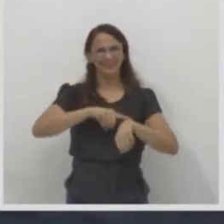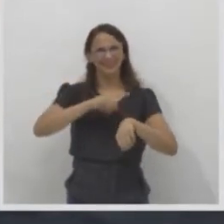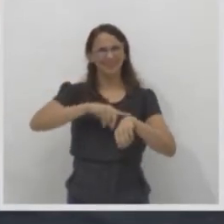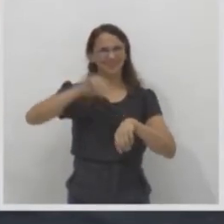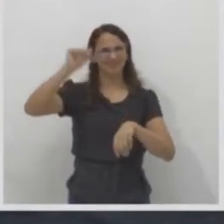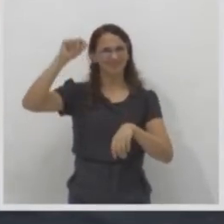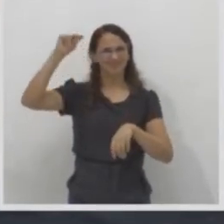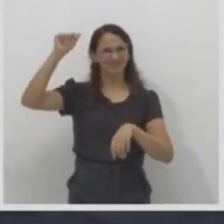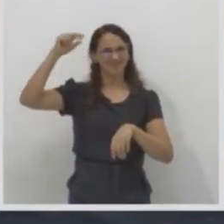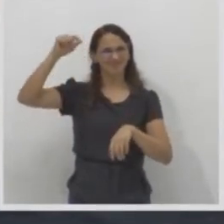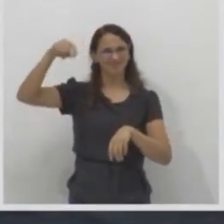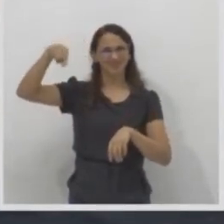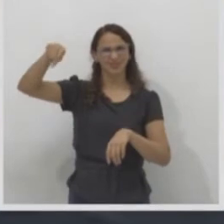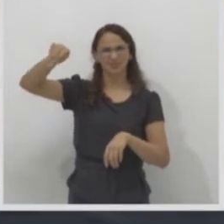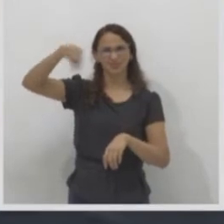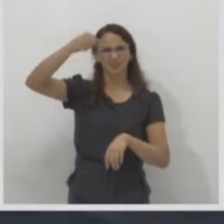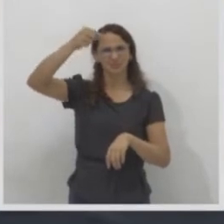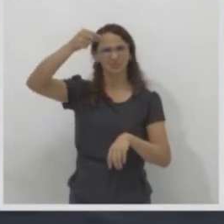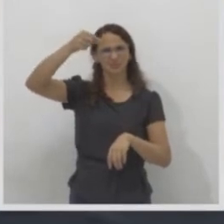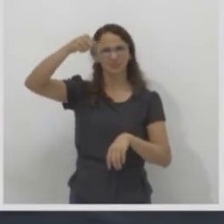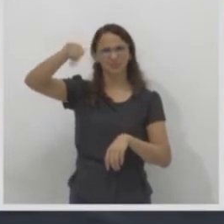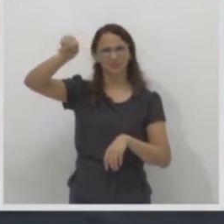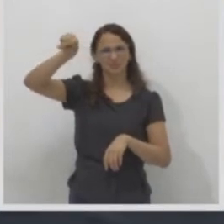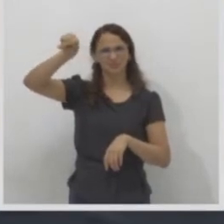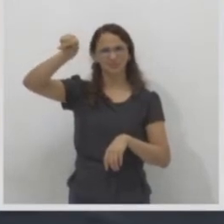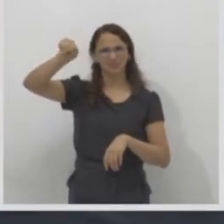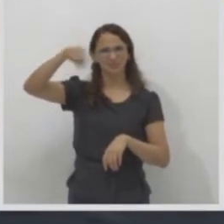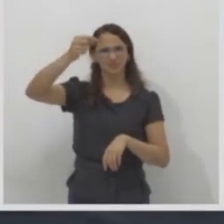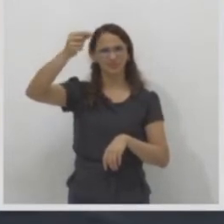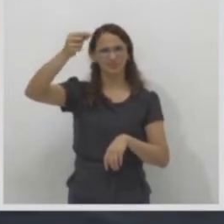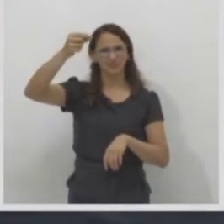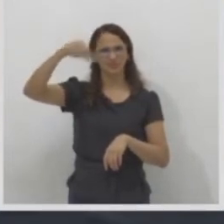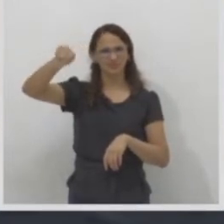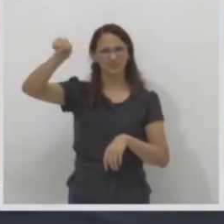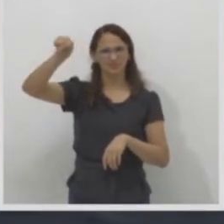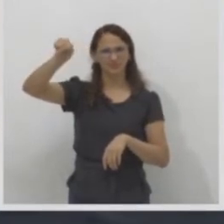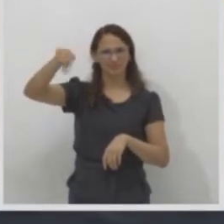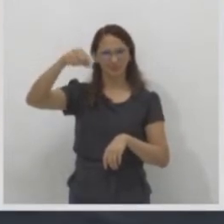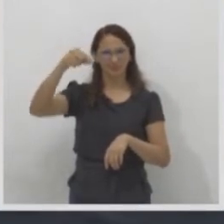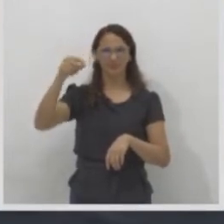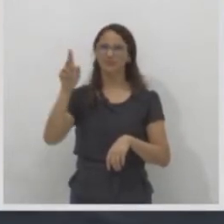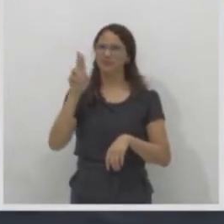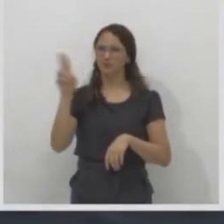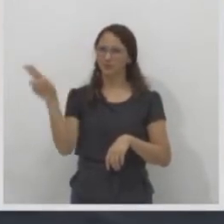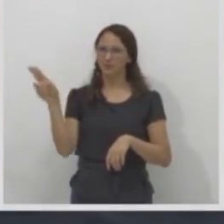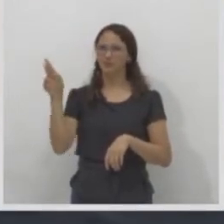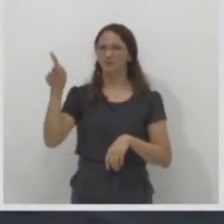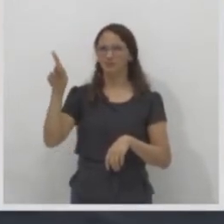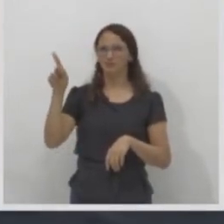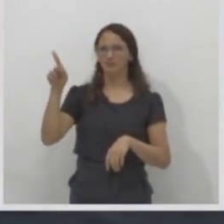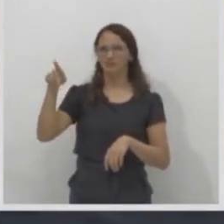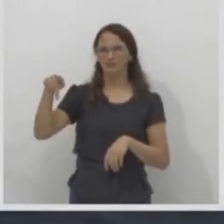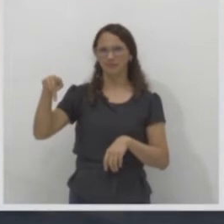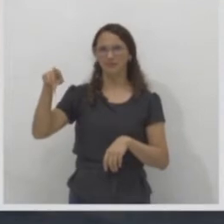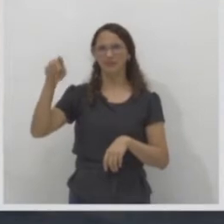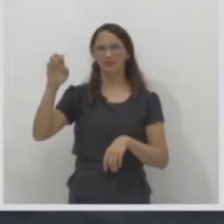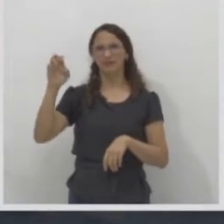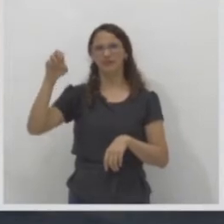Um pêndulo que vai e volta, vai e volta. Daí o nome migração pendular.